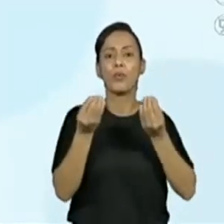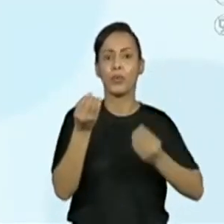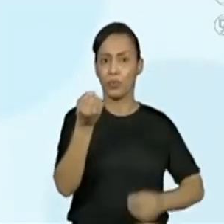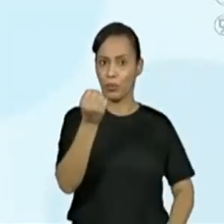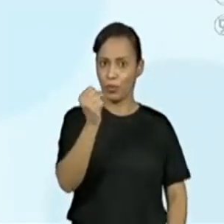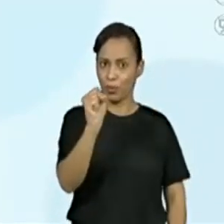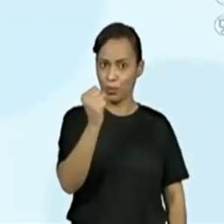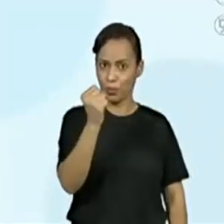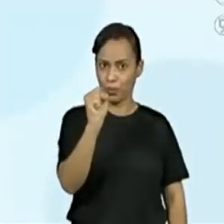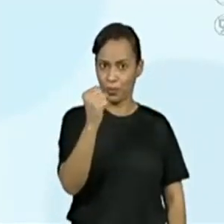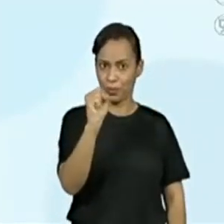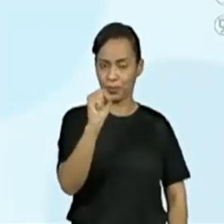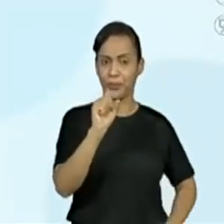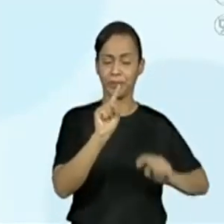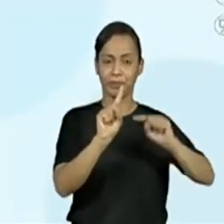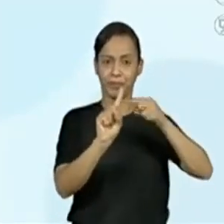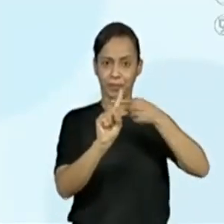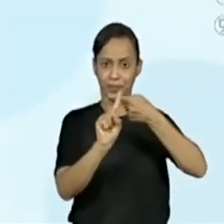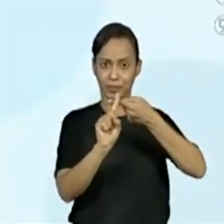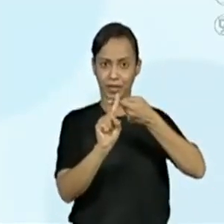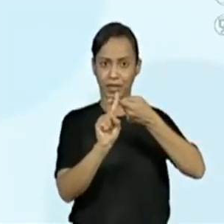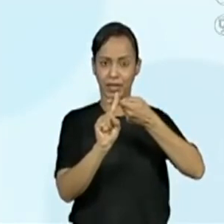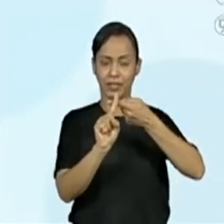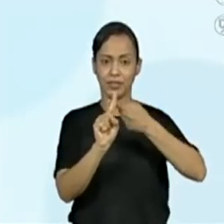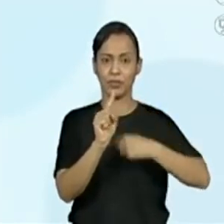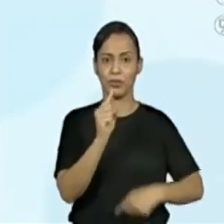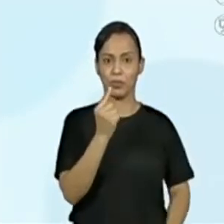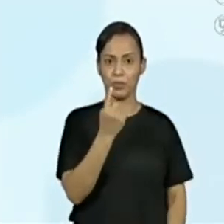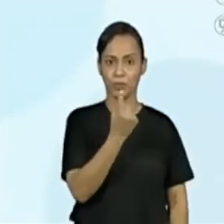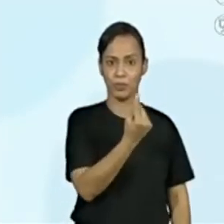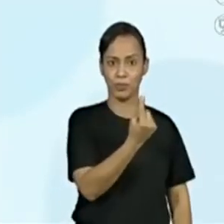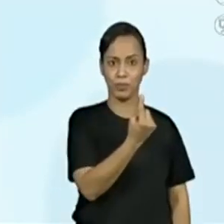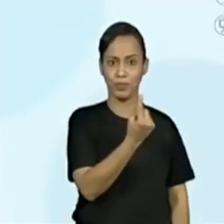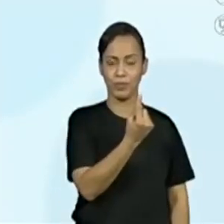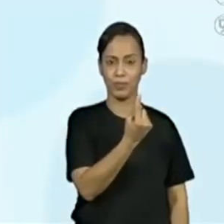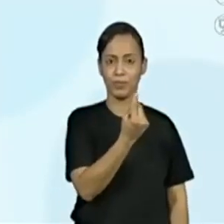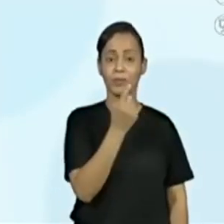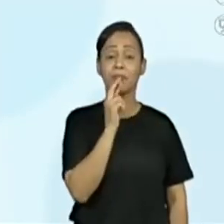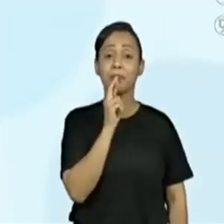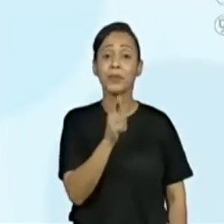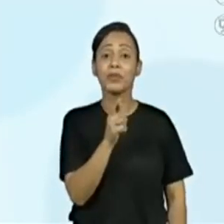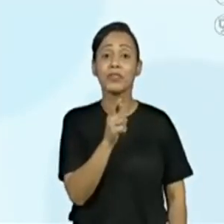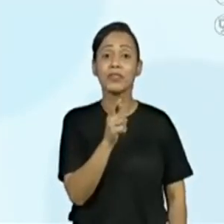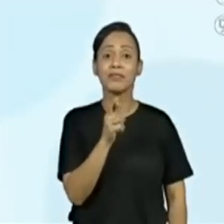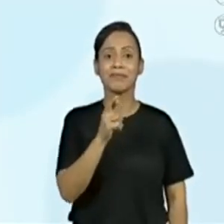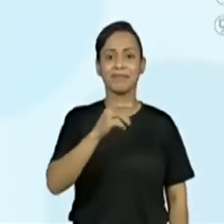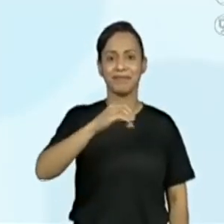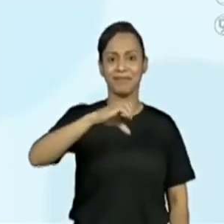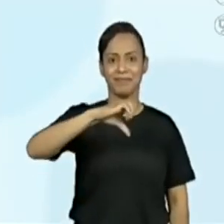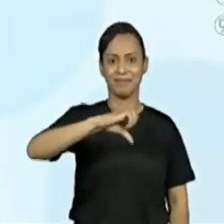mais 1 é igual a? 9. A 9. Muito bom.